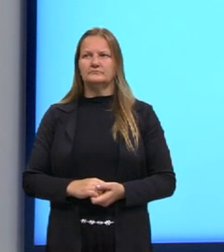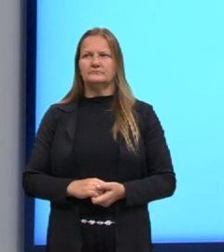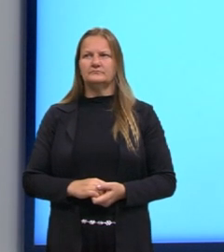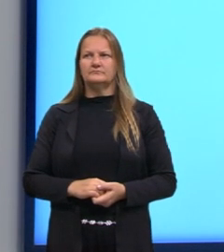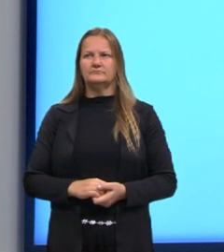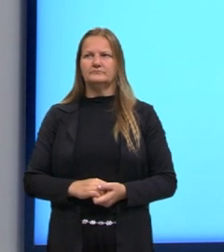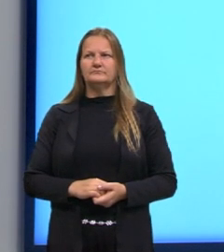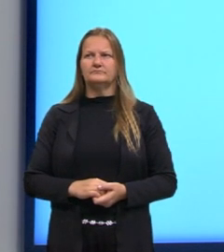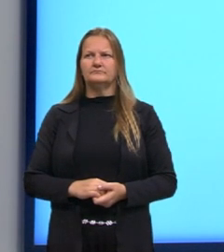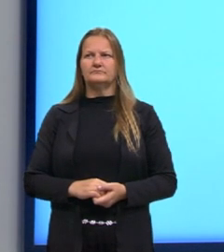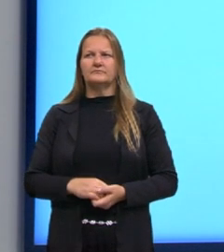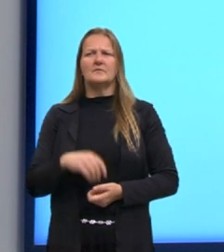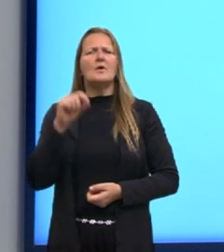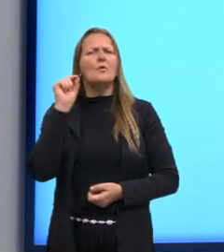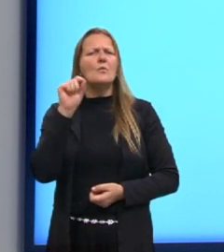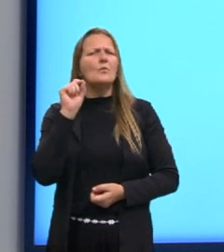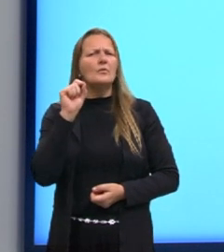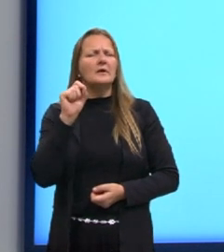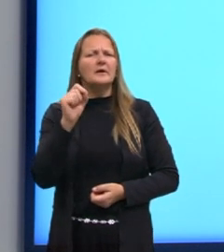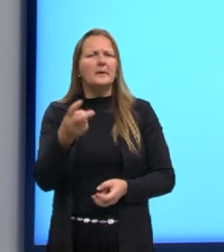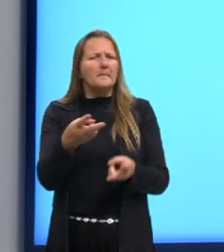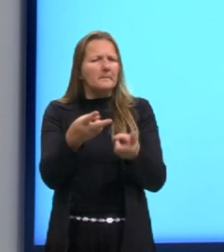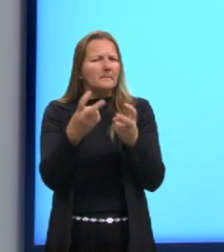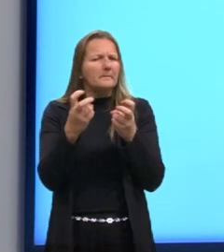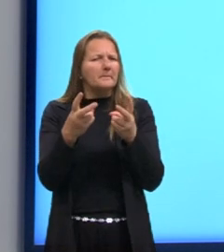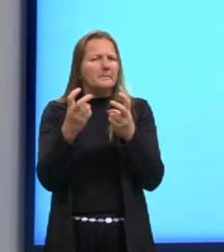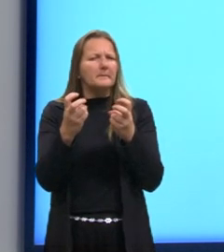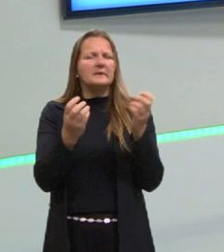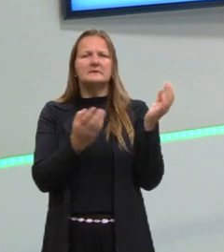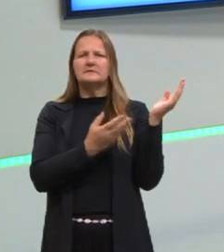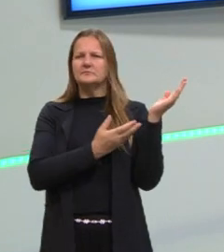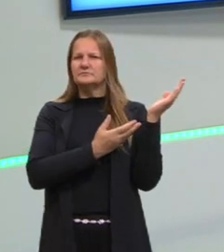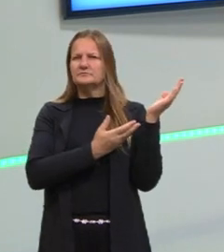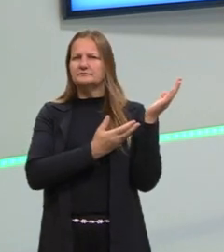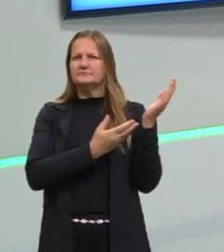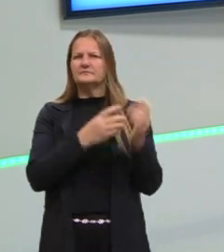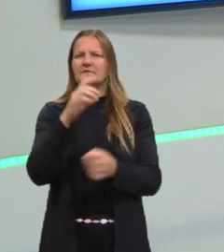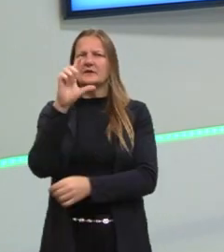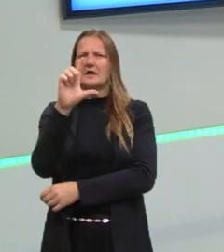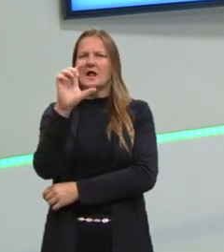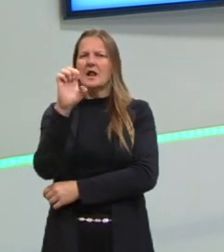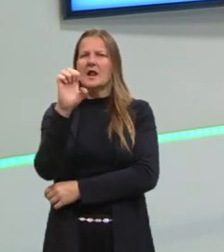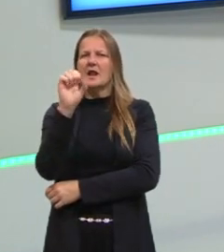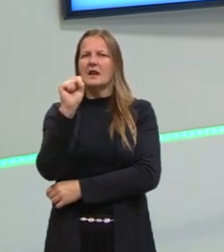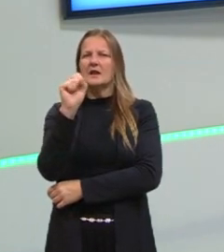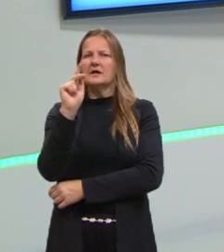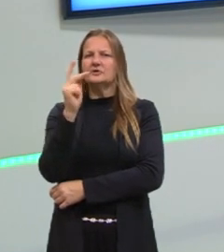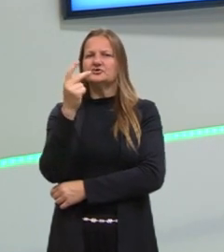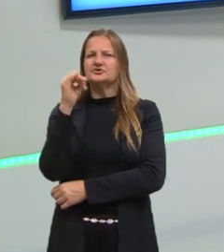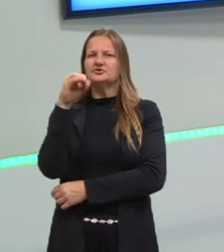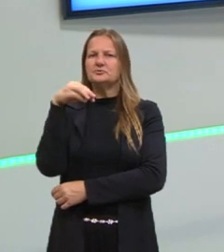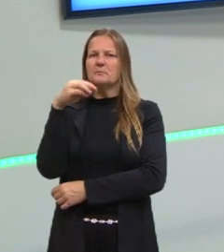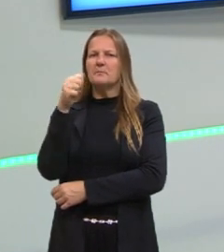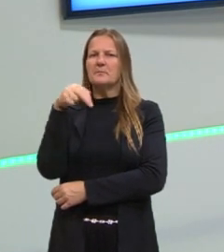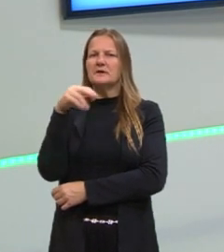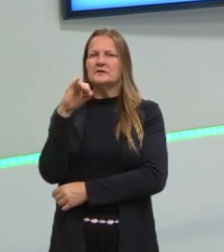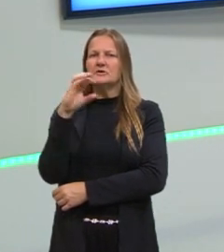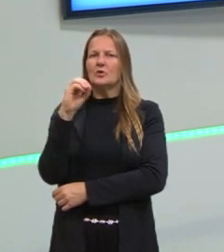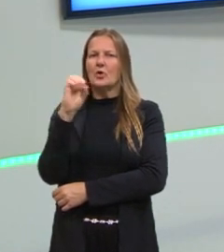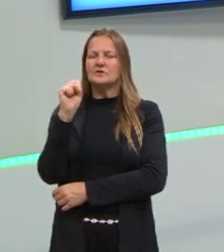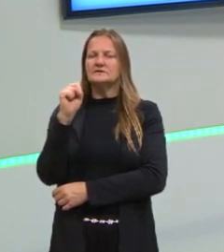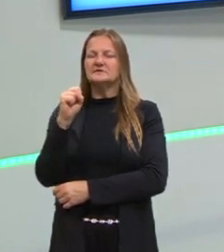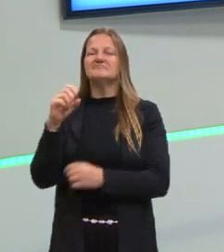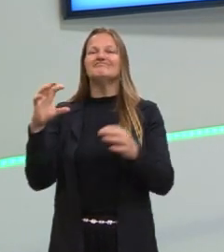Então, né, gente, a gente pode perceber, então, que a leishmaniose está associada a tudo isso. Ao